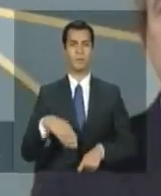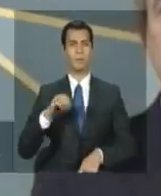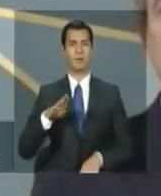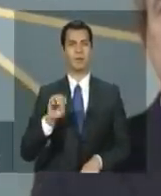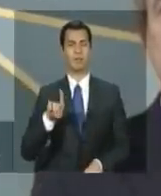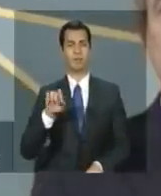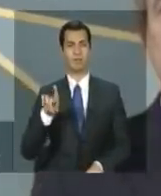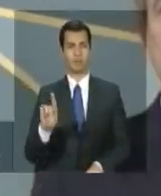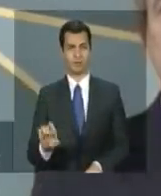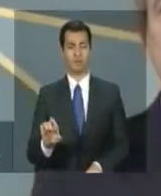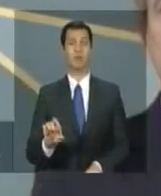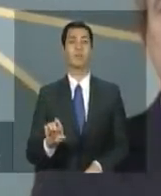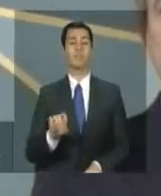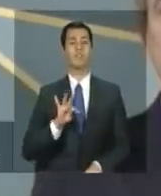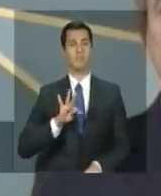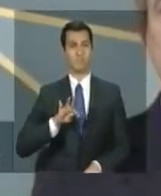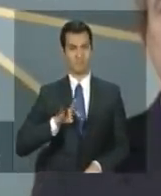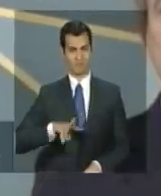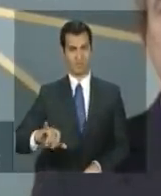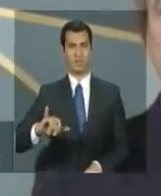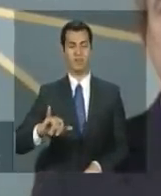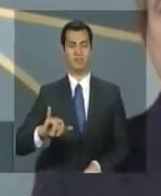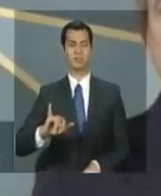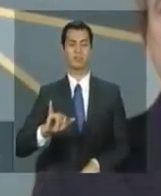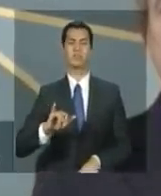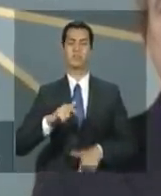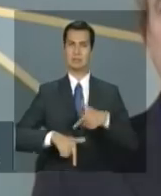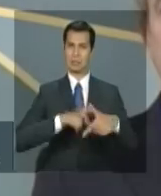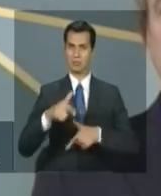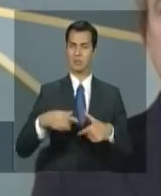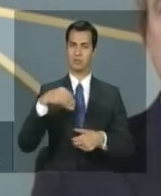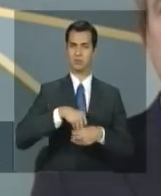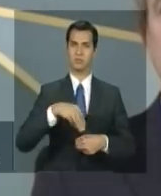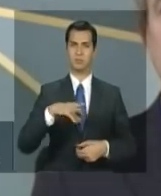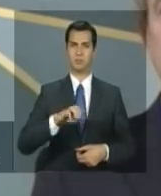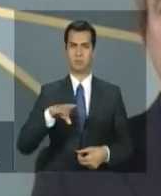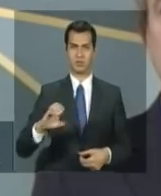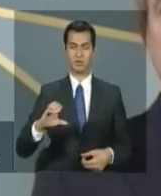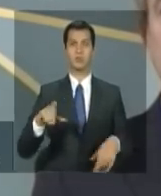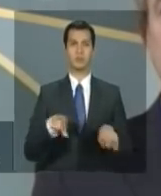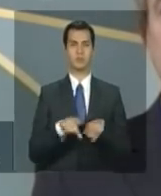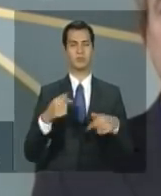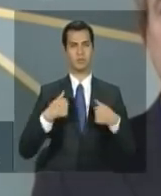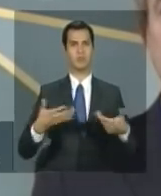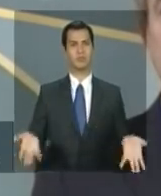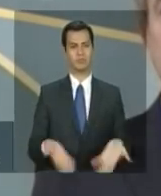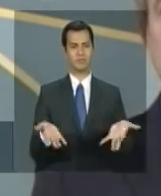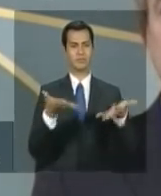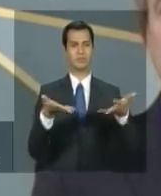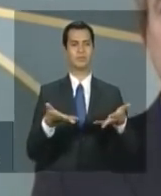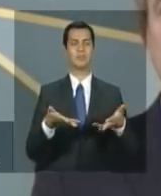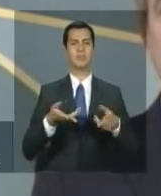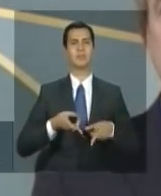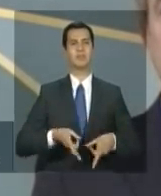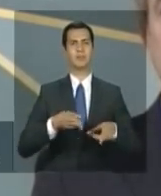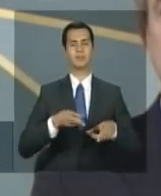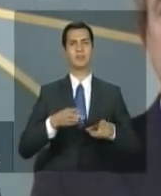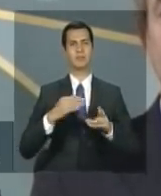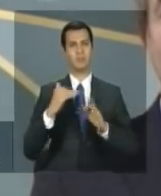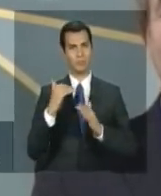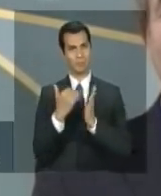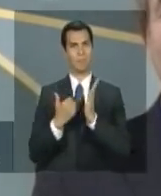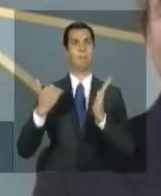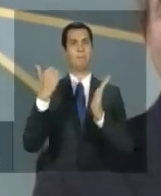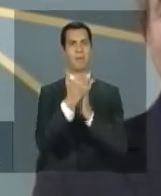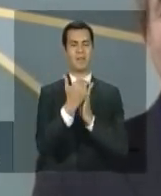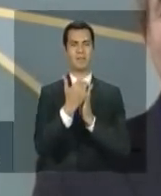Mercadante vai estar à altura e espero impulsionar o Heloísio Mercadante para ficar um pouquinho mais alto